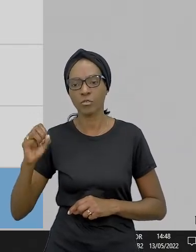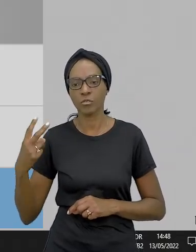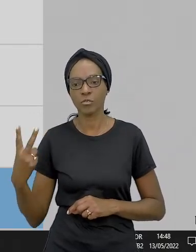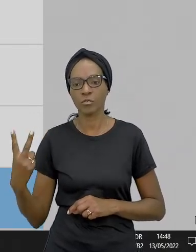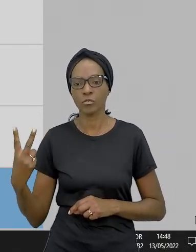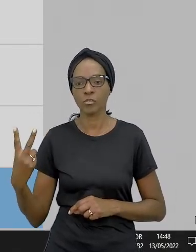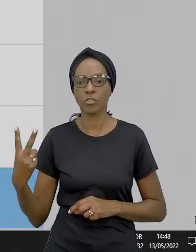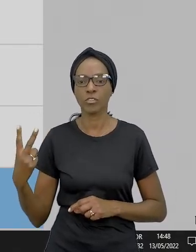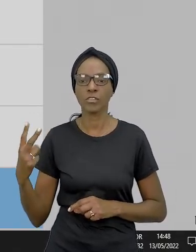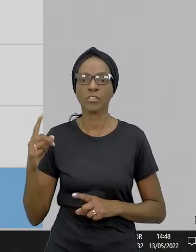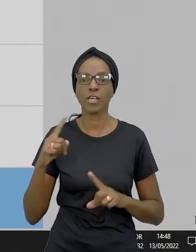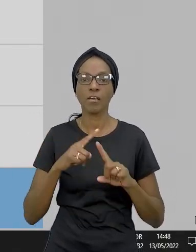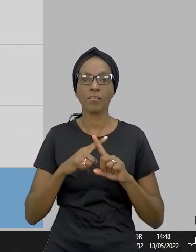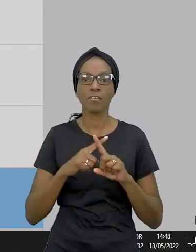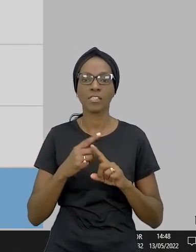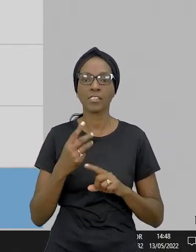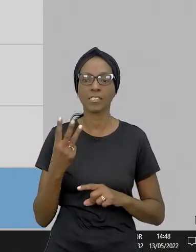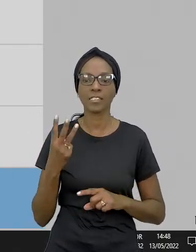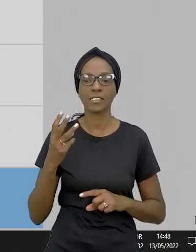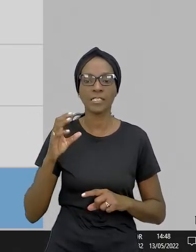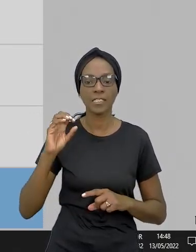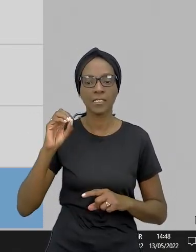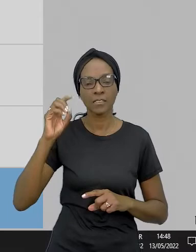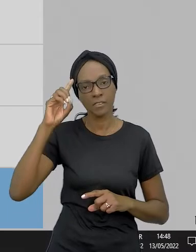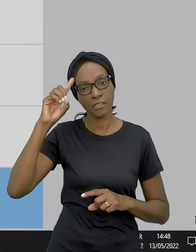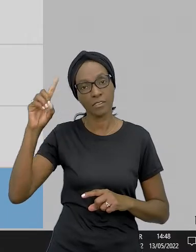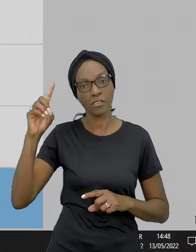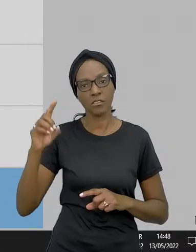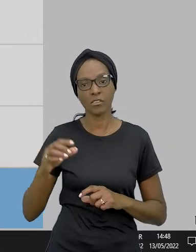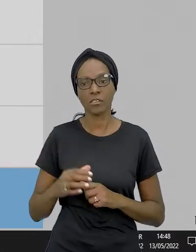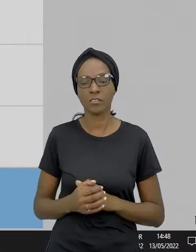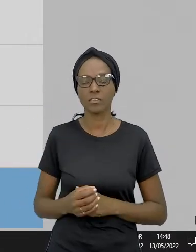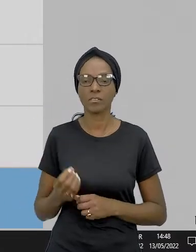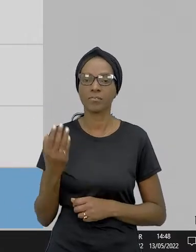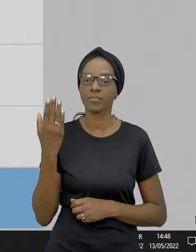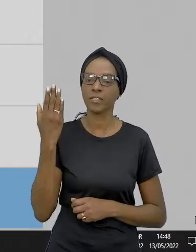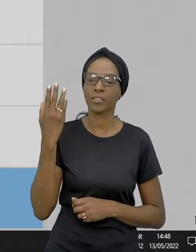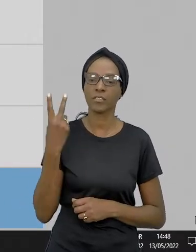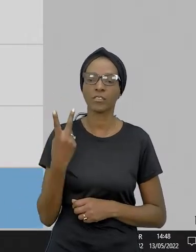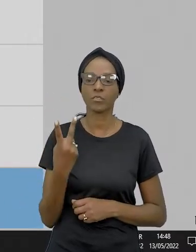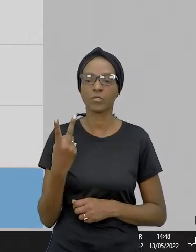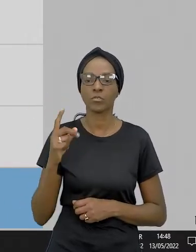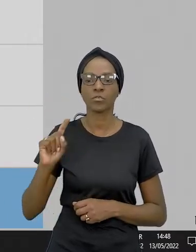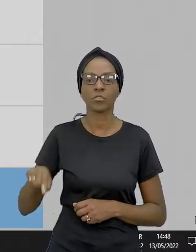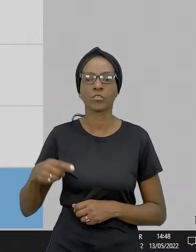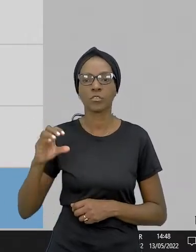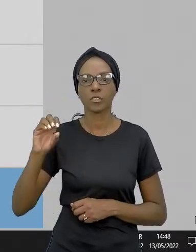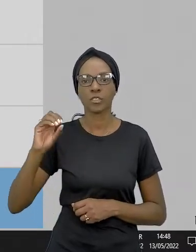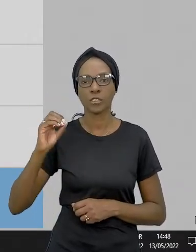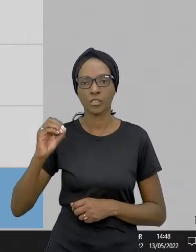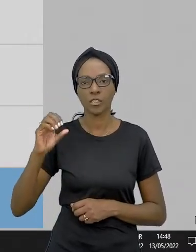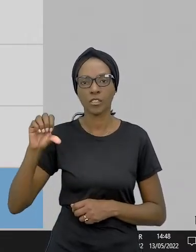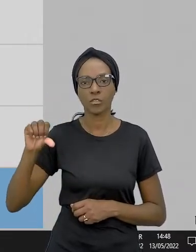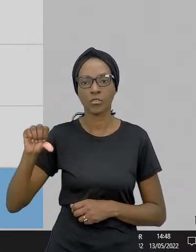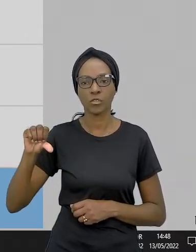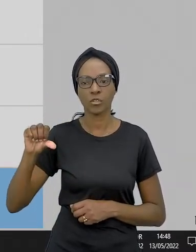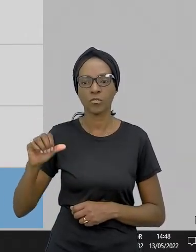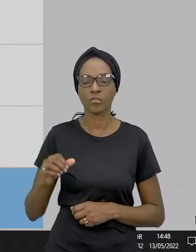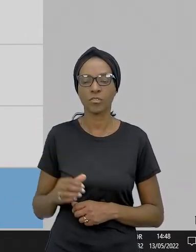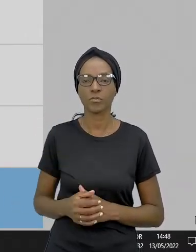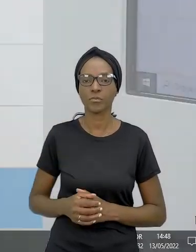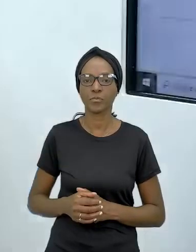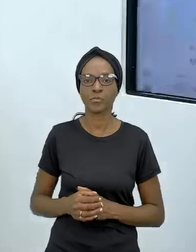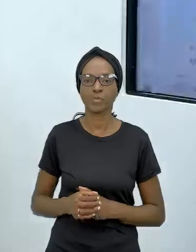vezes 30 dias. Tá aí, 2,09. Se vocês... Se a minha direção puder